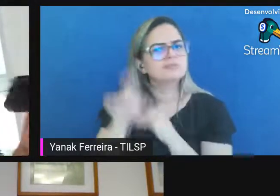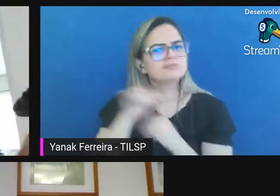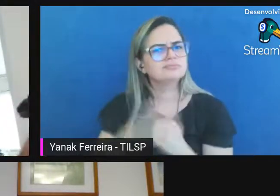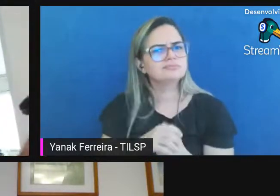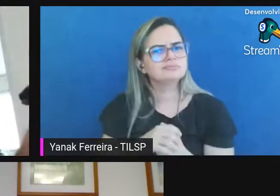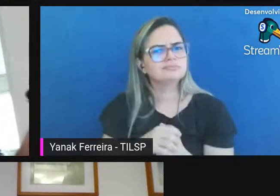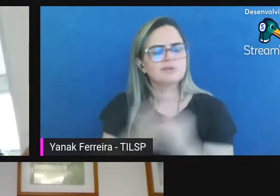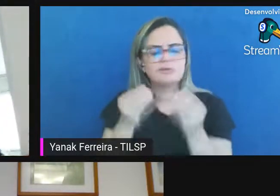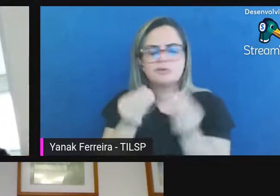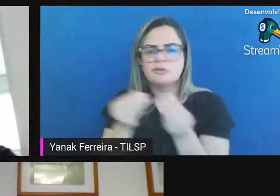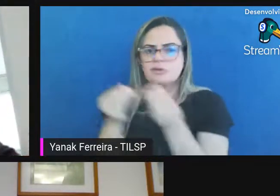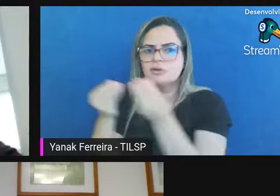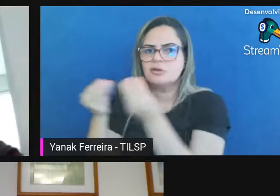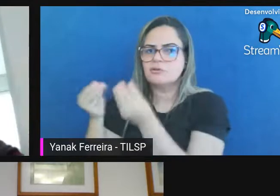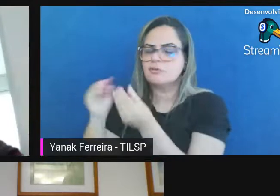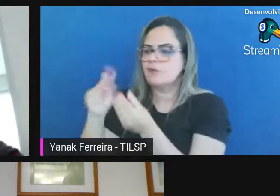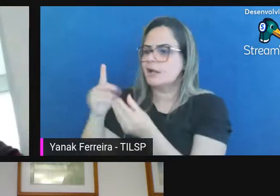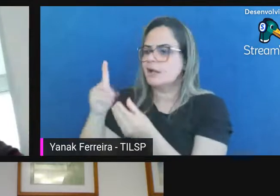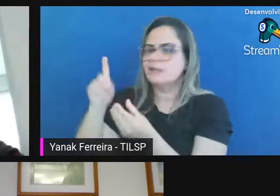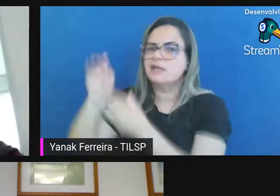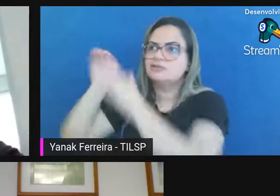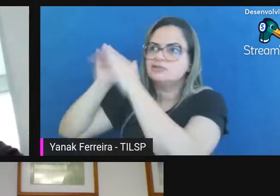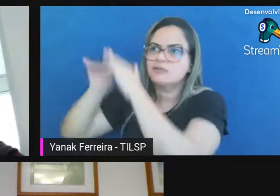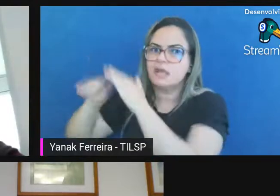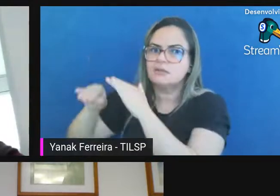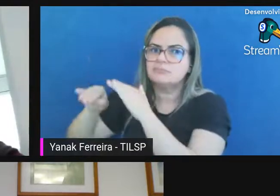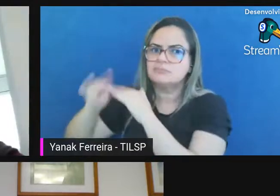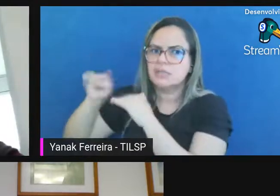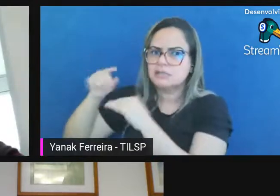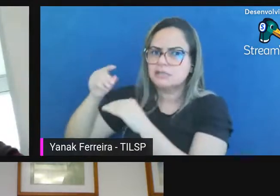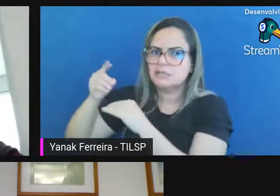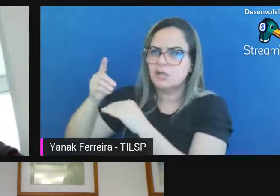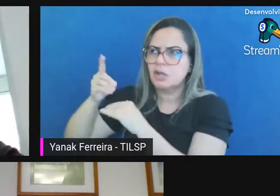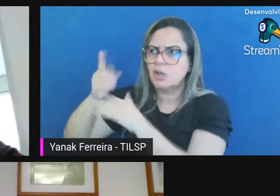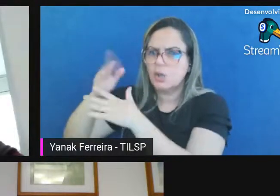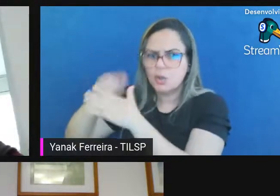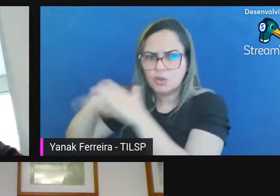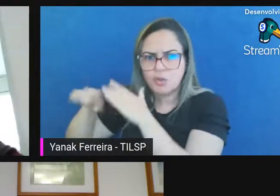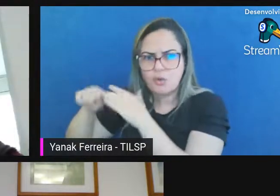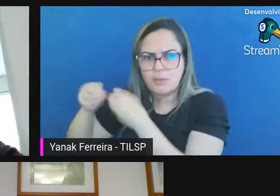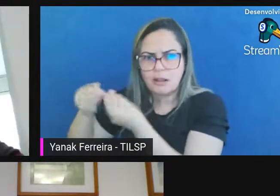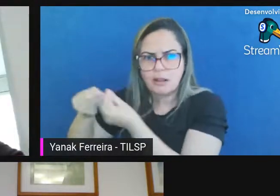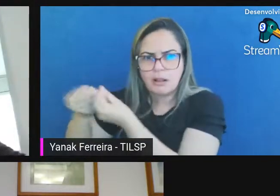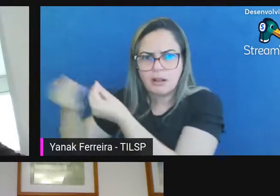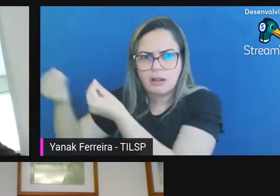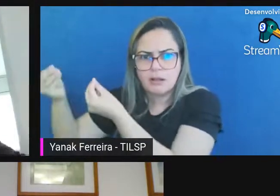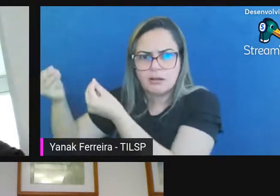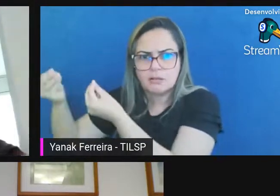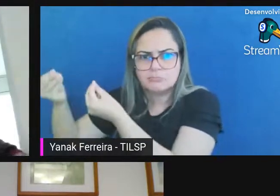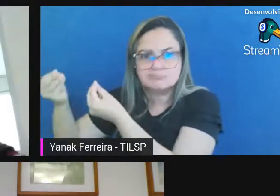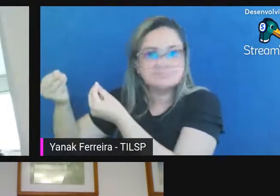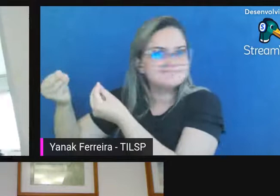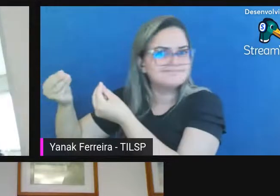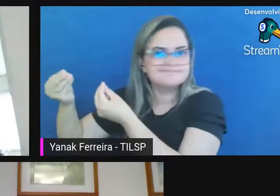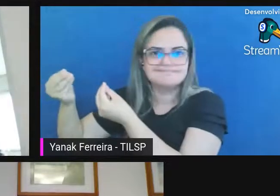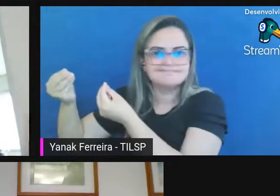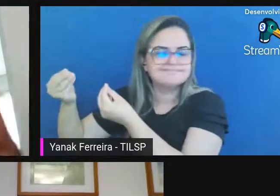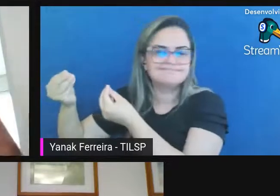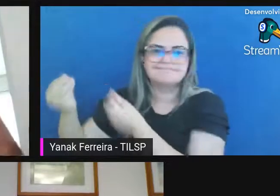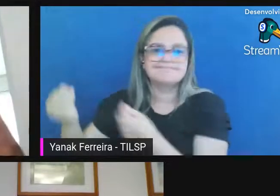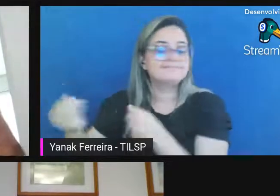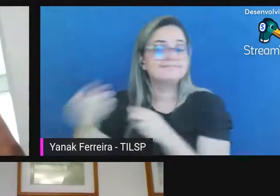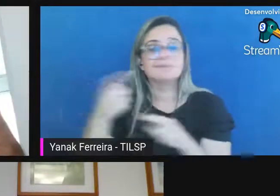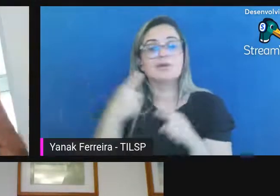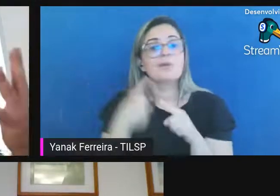documento nesse HD externo naquela estante esse documento vai se manter autêntico ao longo do tempo não porque